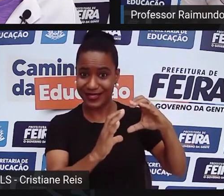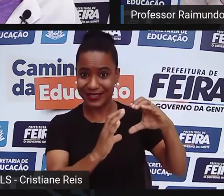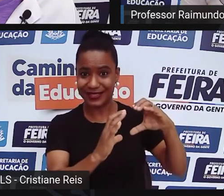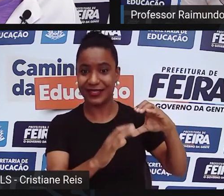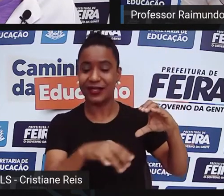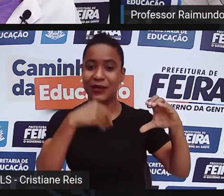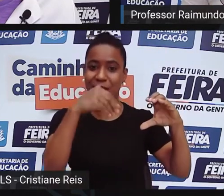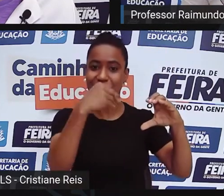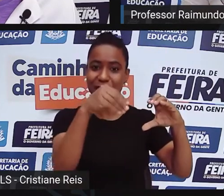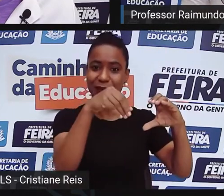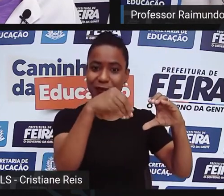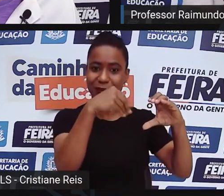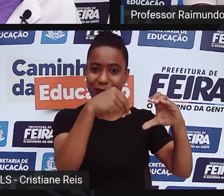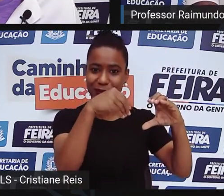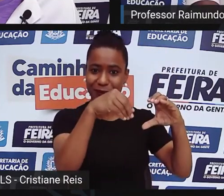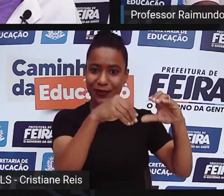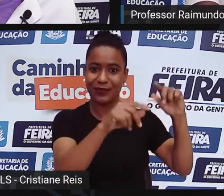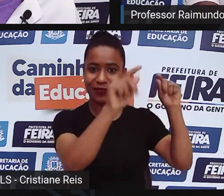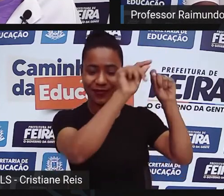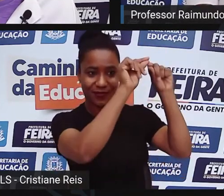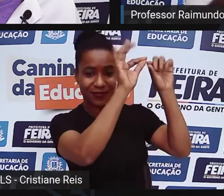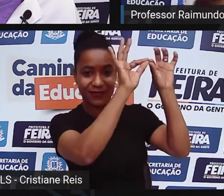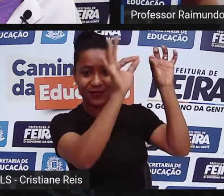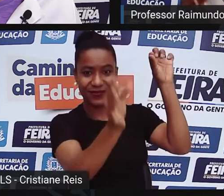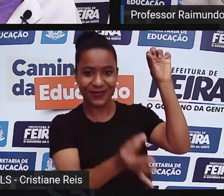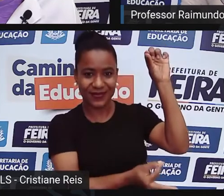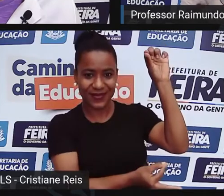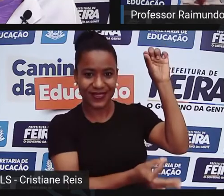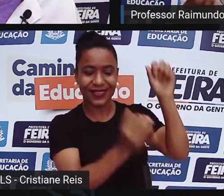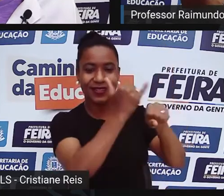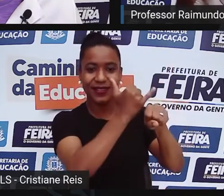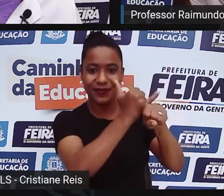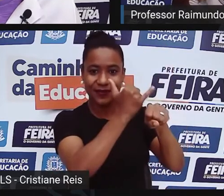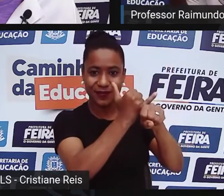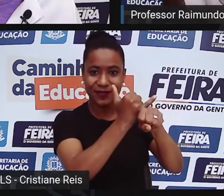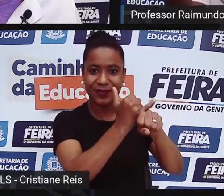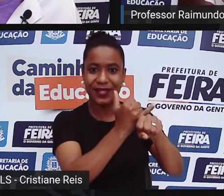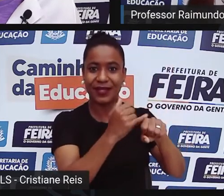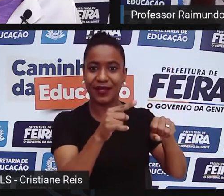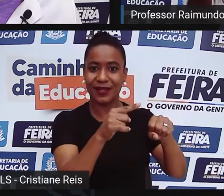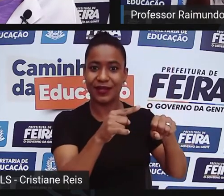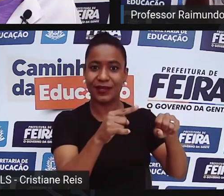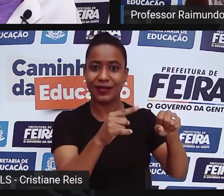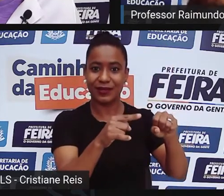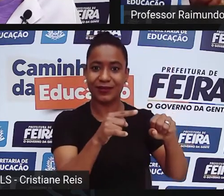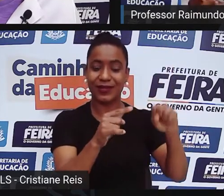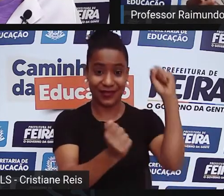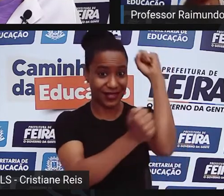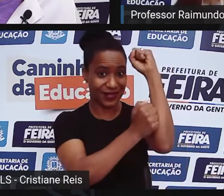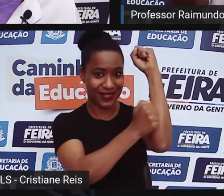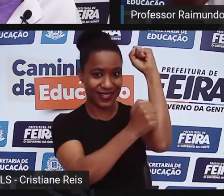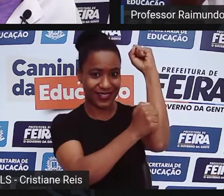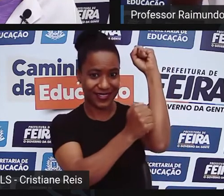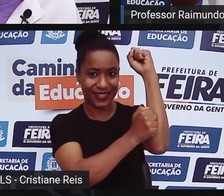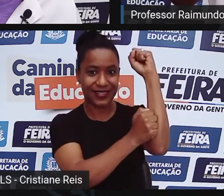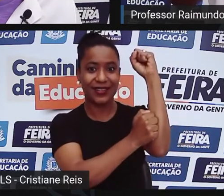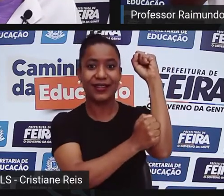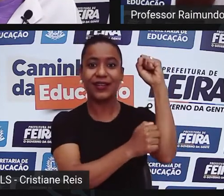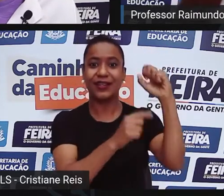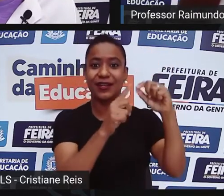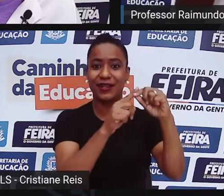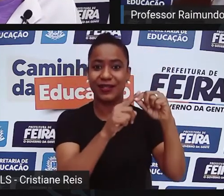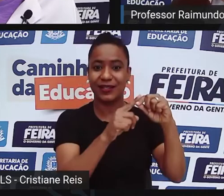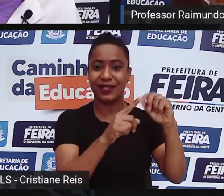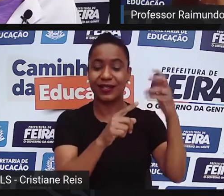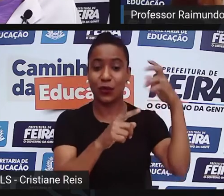sustenta o aço. E aqui é uma caixa de som, né? Que reproduz o som. A baqueta,